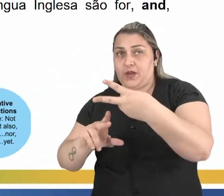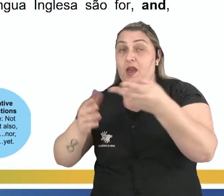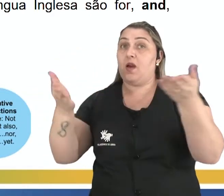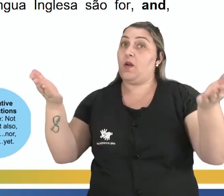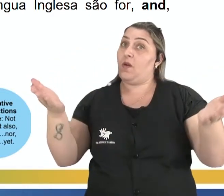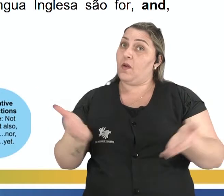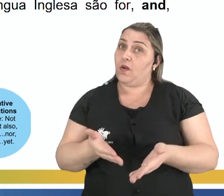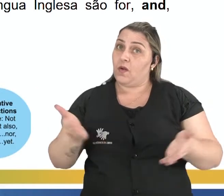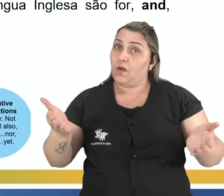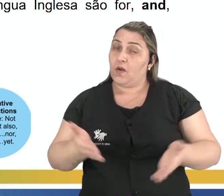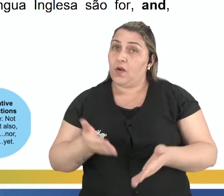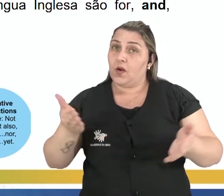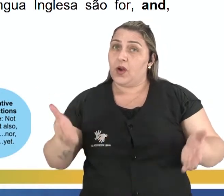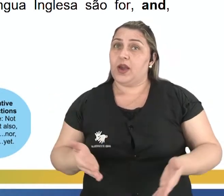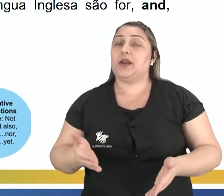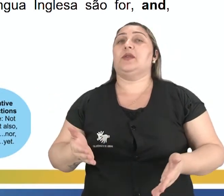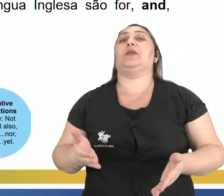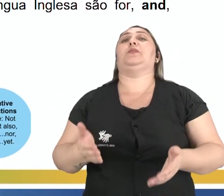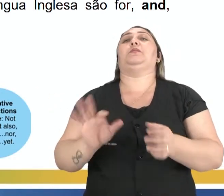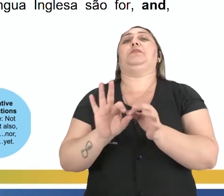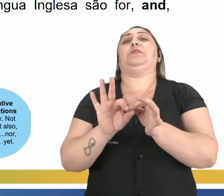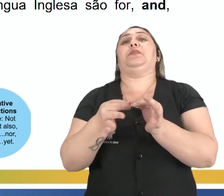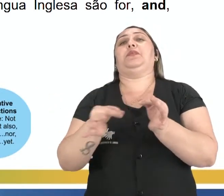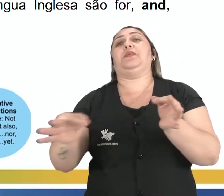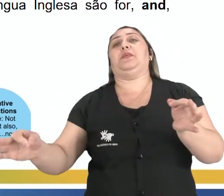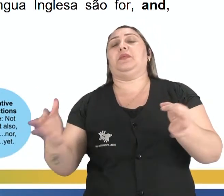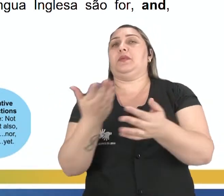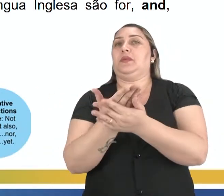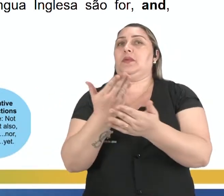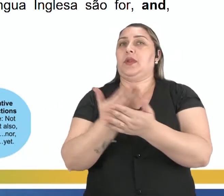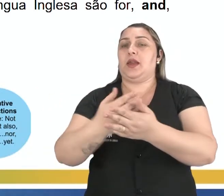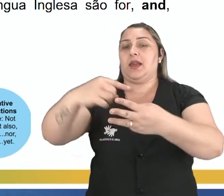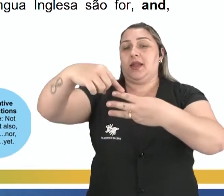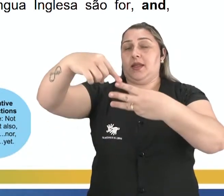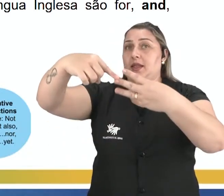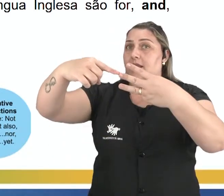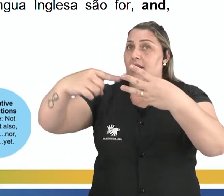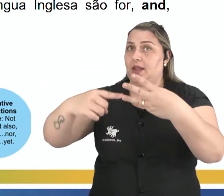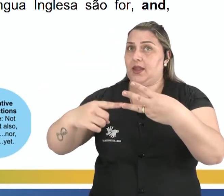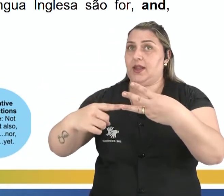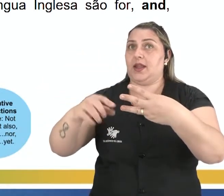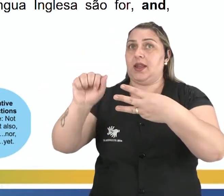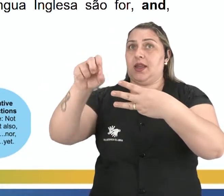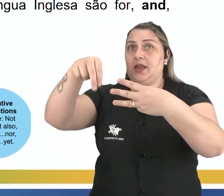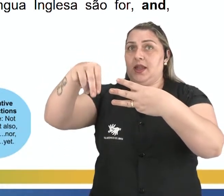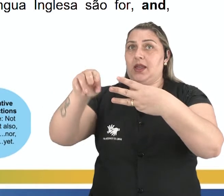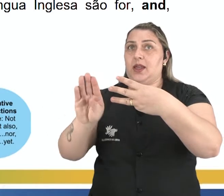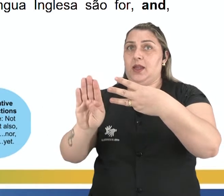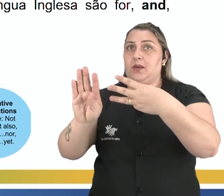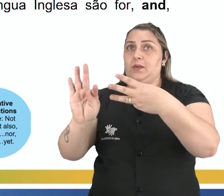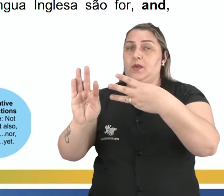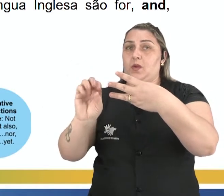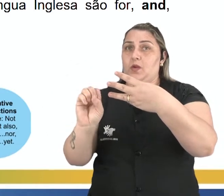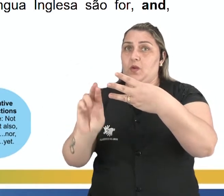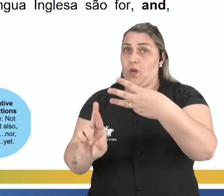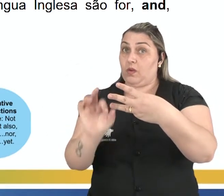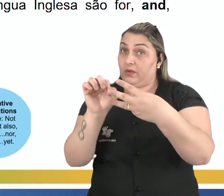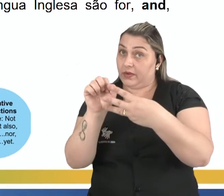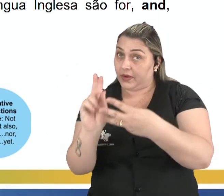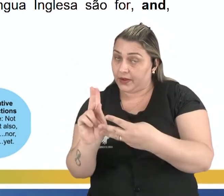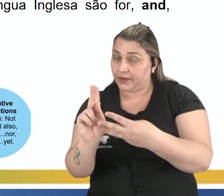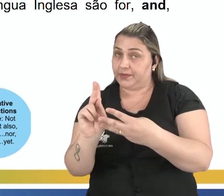Hoje, para não ficar muito extensa a aula, nós vamos nos concentrar em três delas. And, but, or.